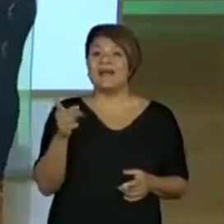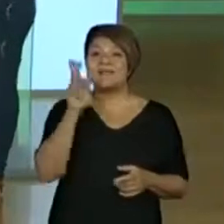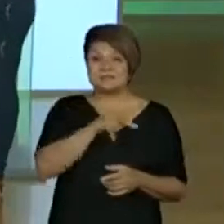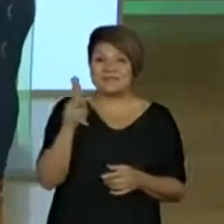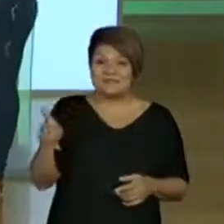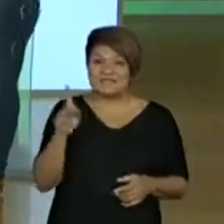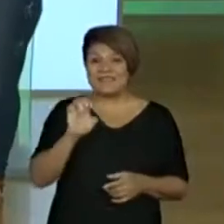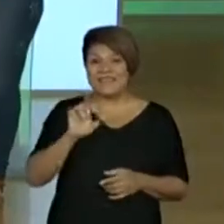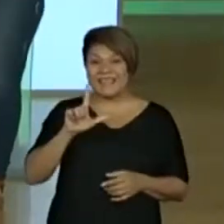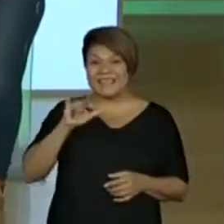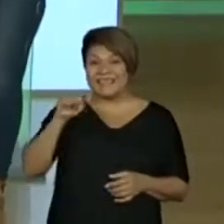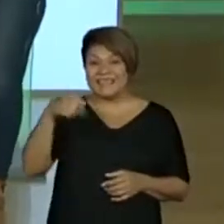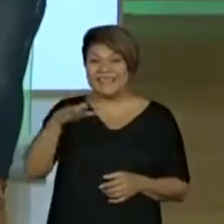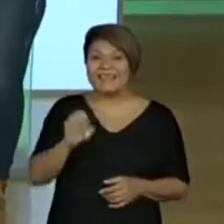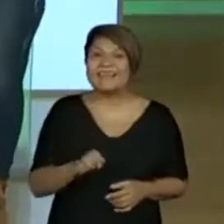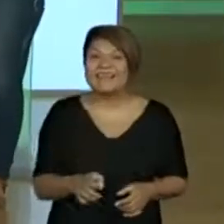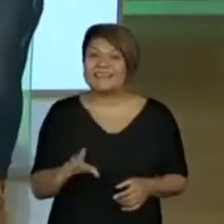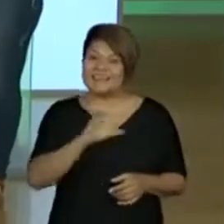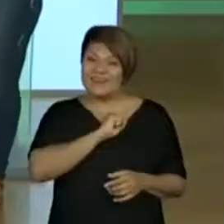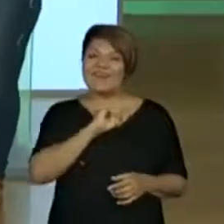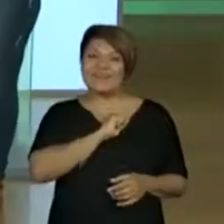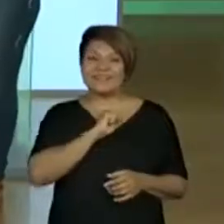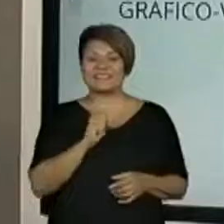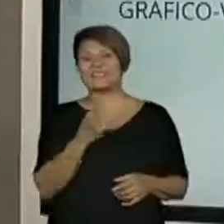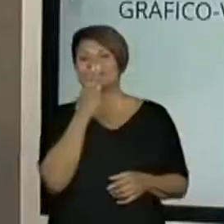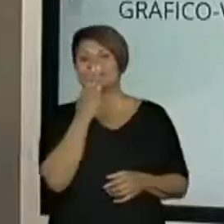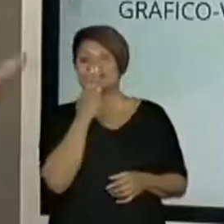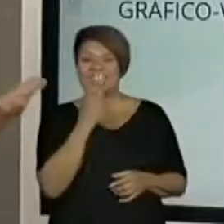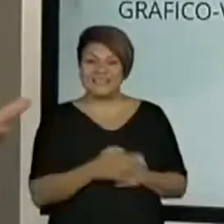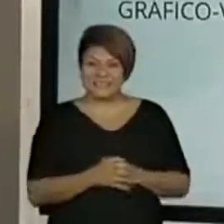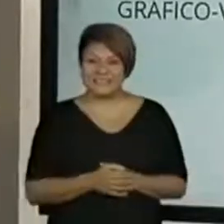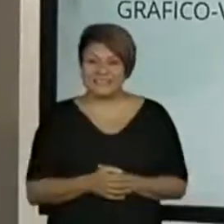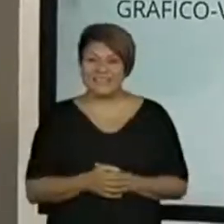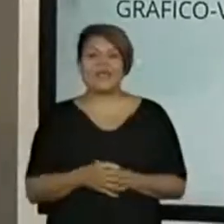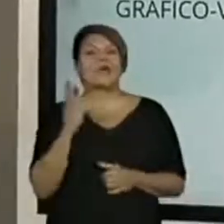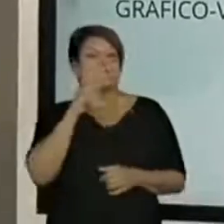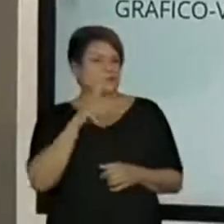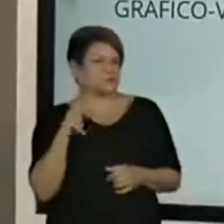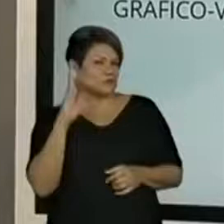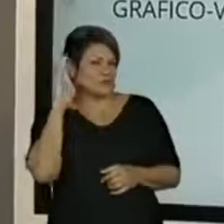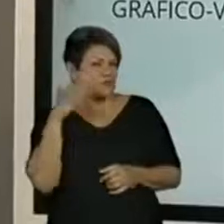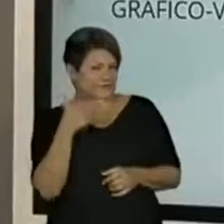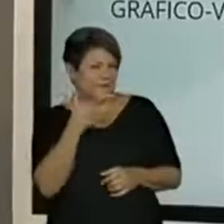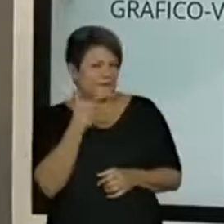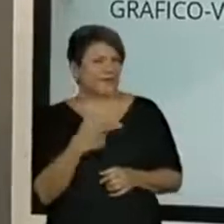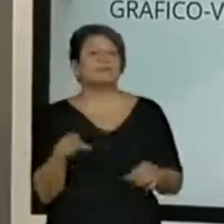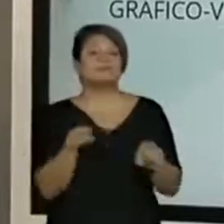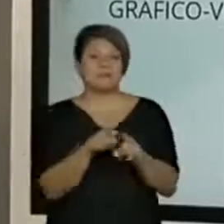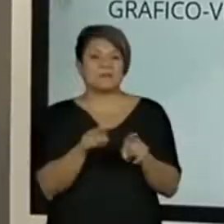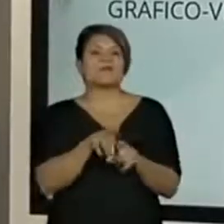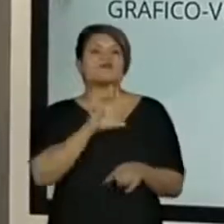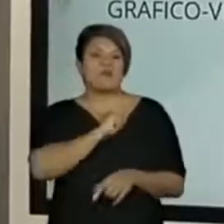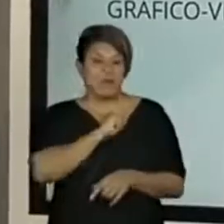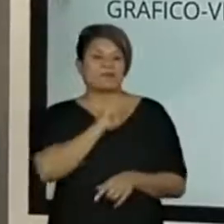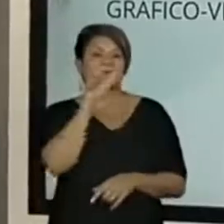Eliane gosta igualzinho, além do Chico Bento. Ah, tá. A professora Kelly também gosta de uma personagem da turma,